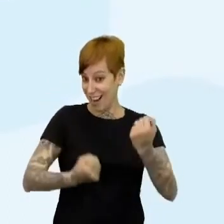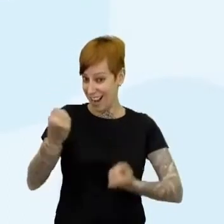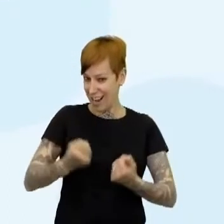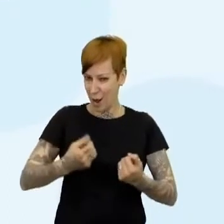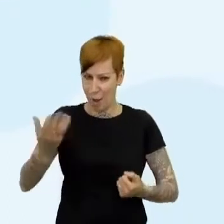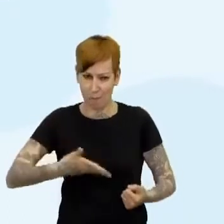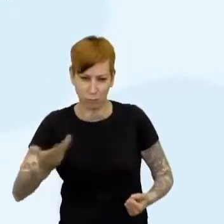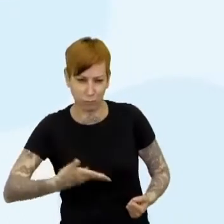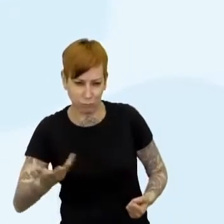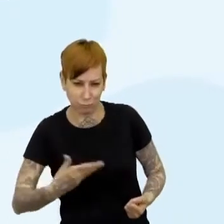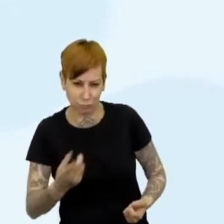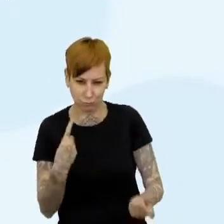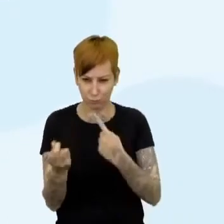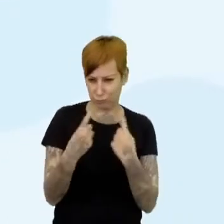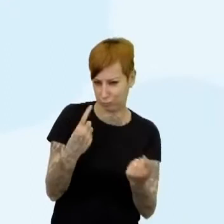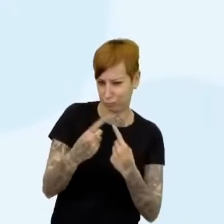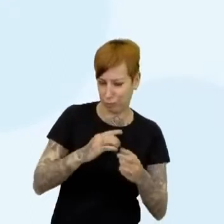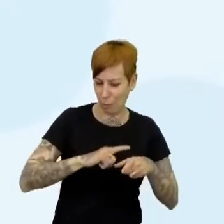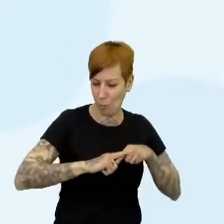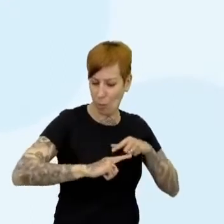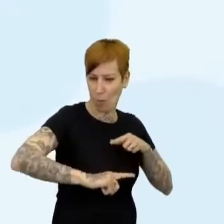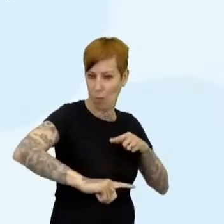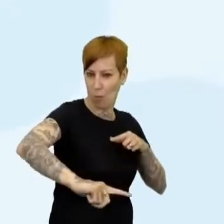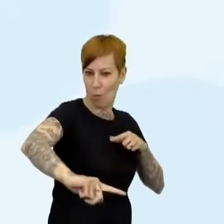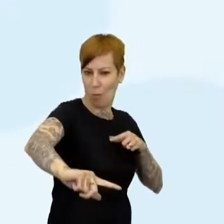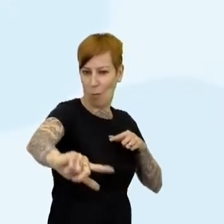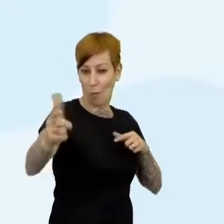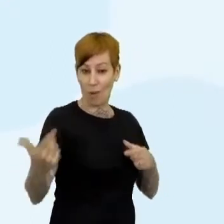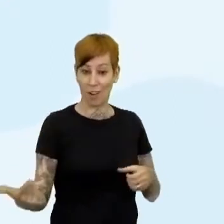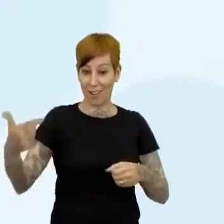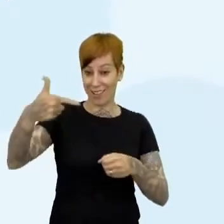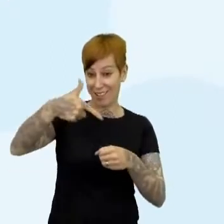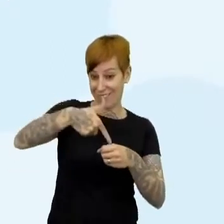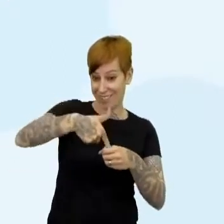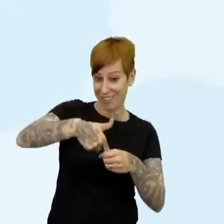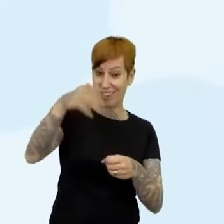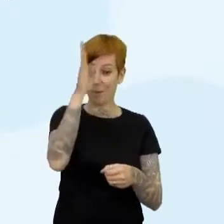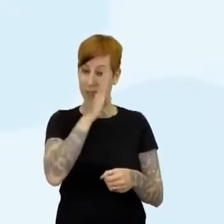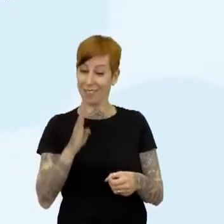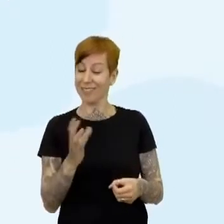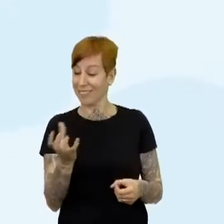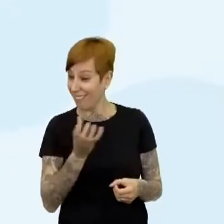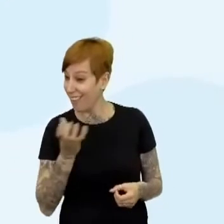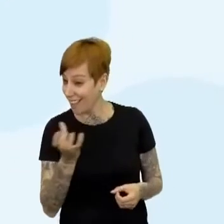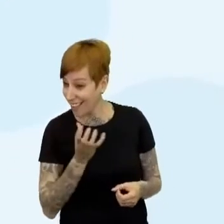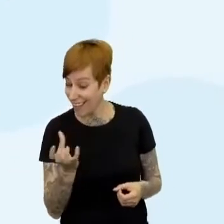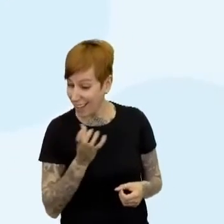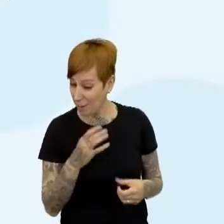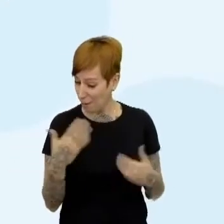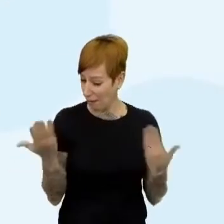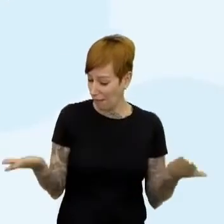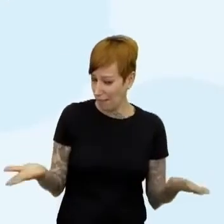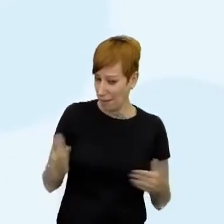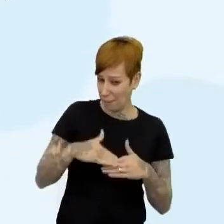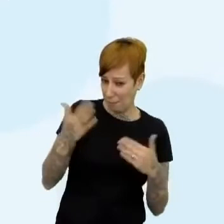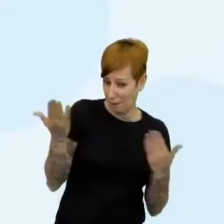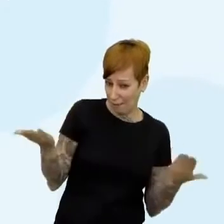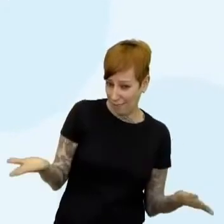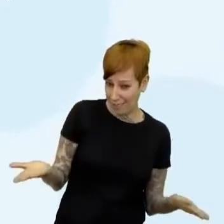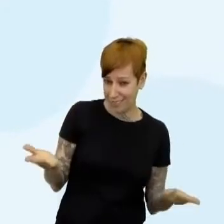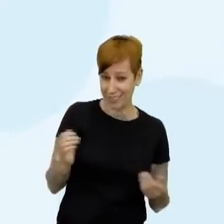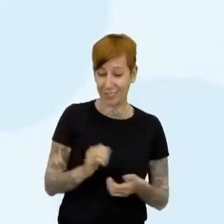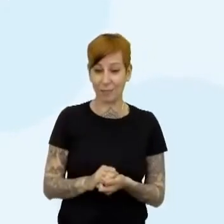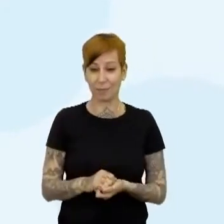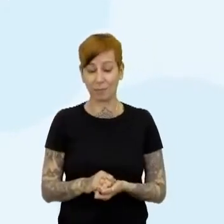correr em estradas pavimentadas com asfalto brasileiro, com gasolina brasileiro. O mais quer?